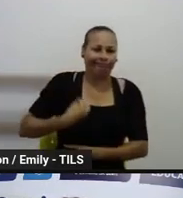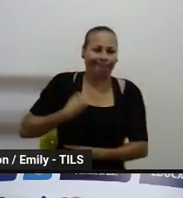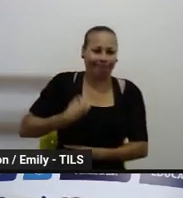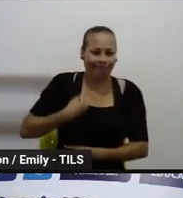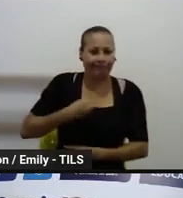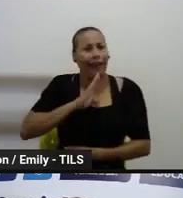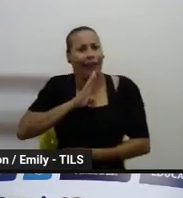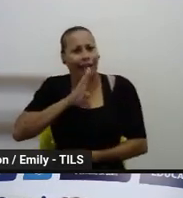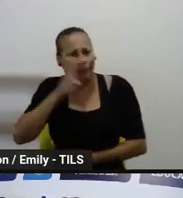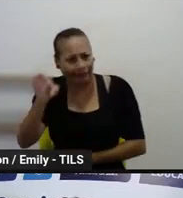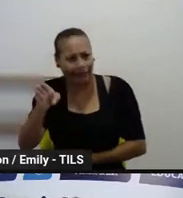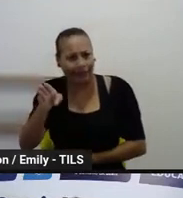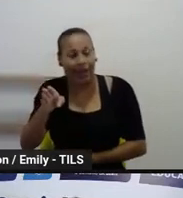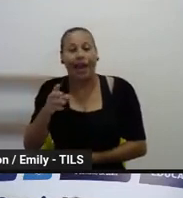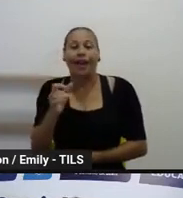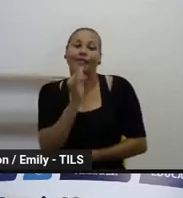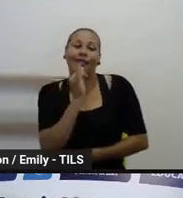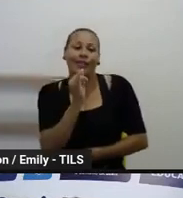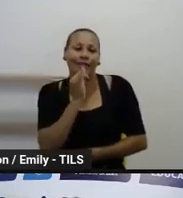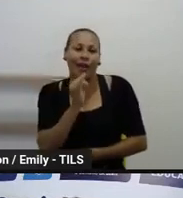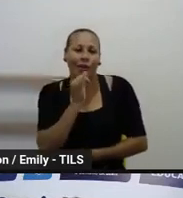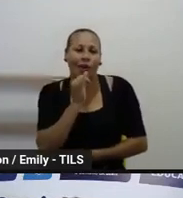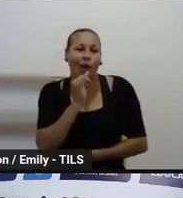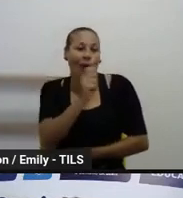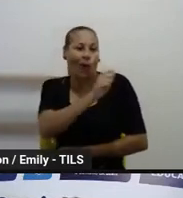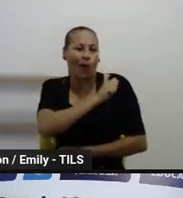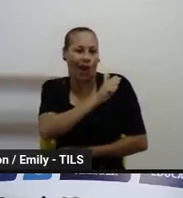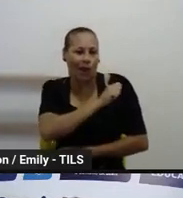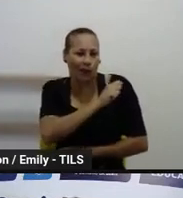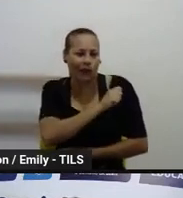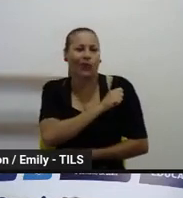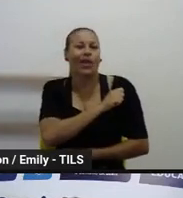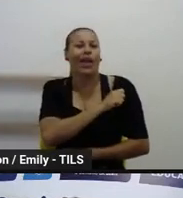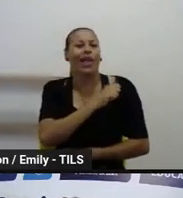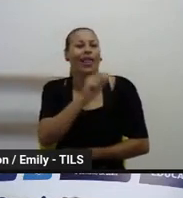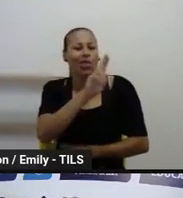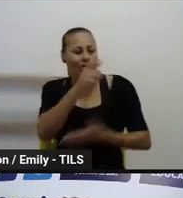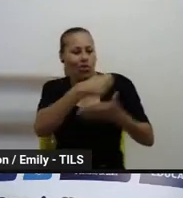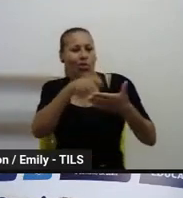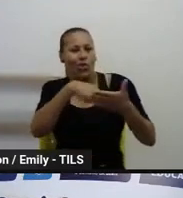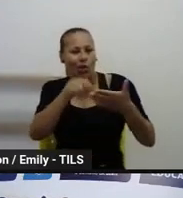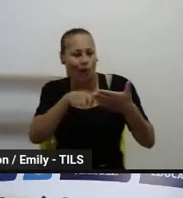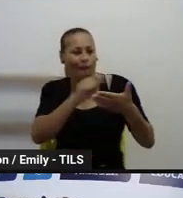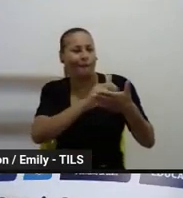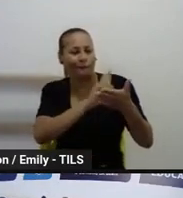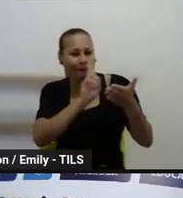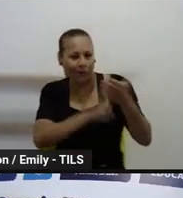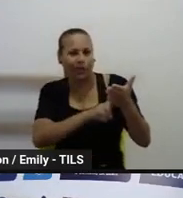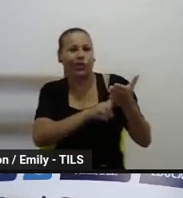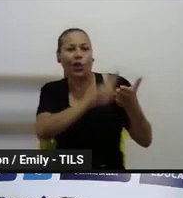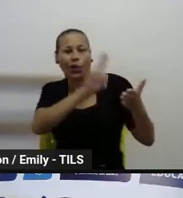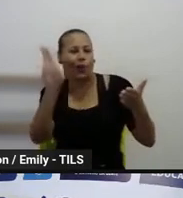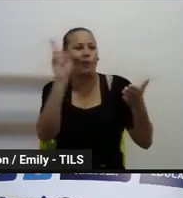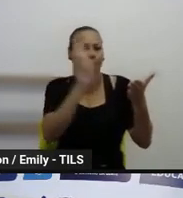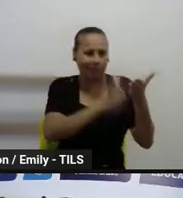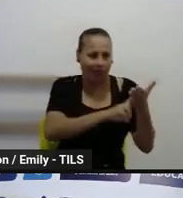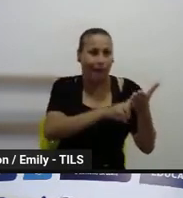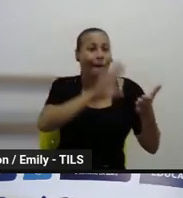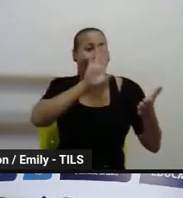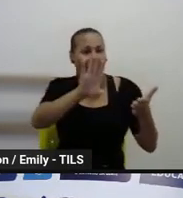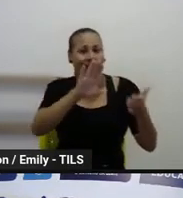metodológicos interessantes para que eles continuem na escola, que consigam acompanhar a aprendizagem, então, nosso papel enquanto